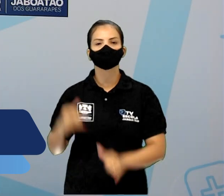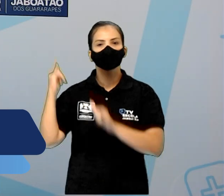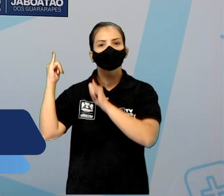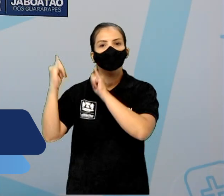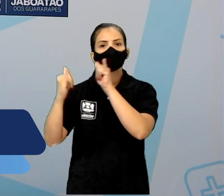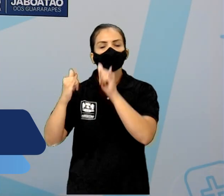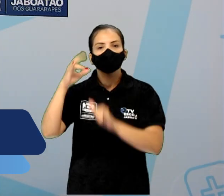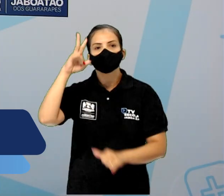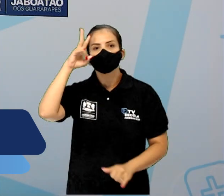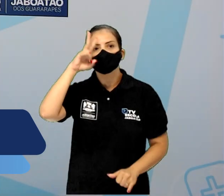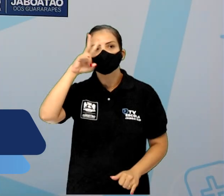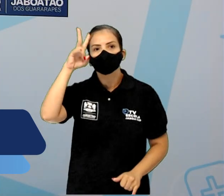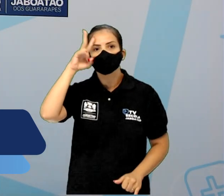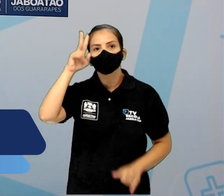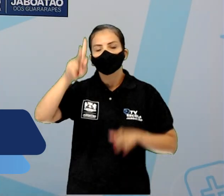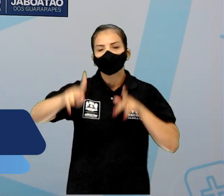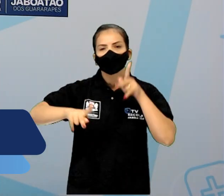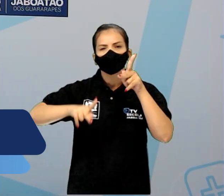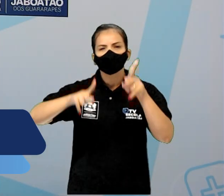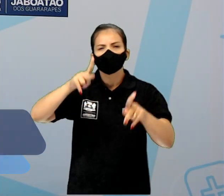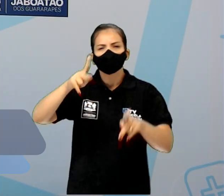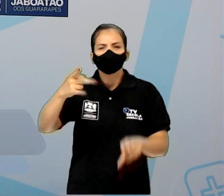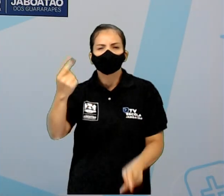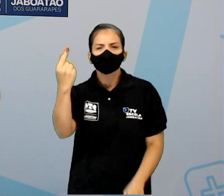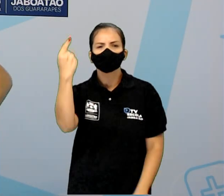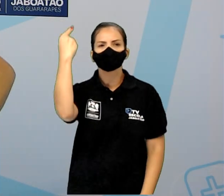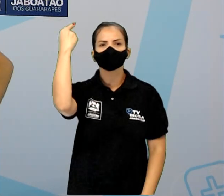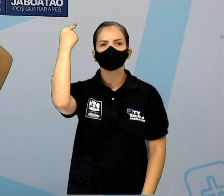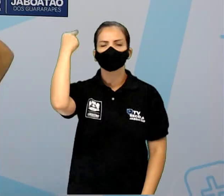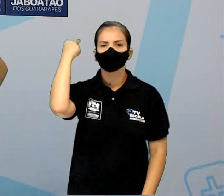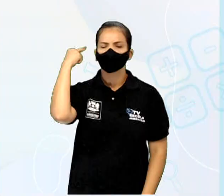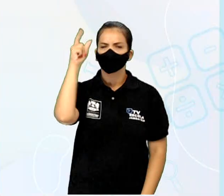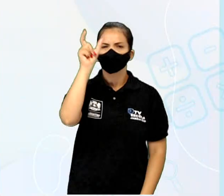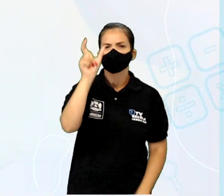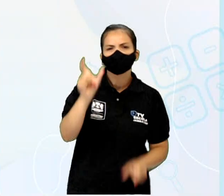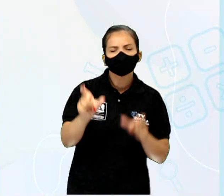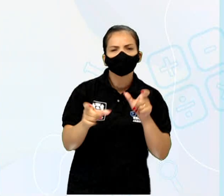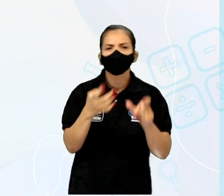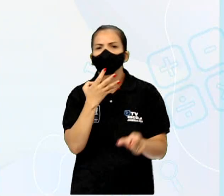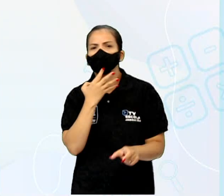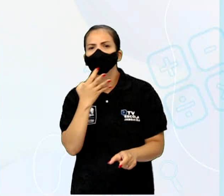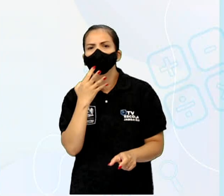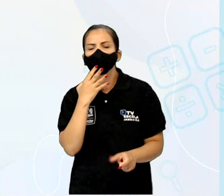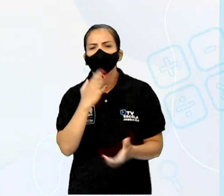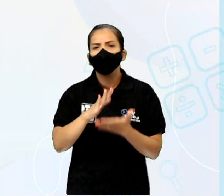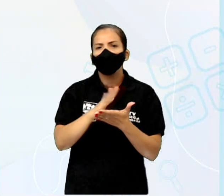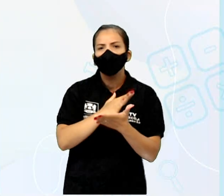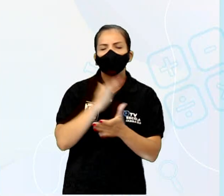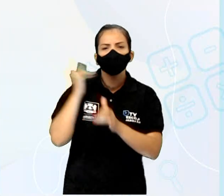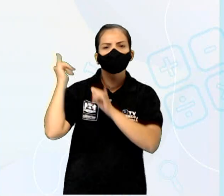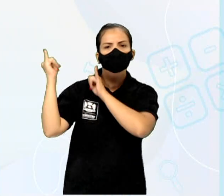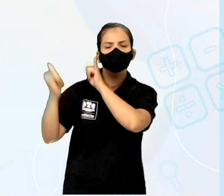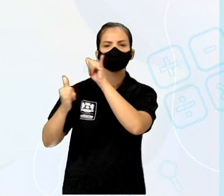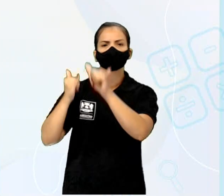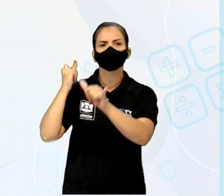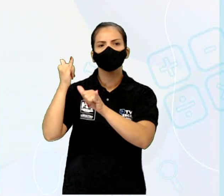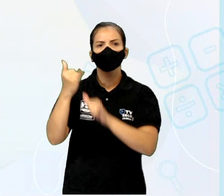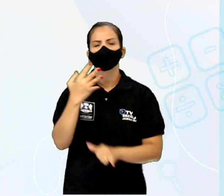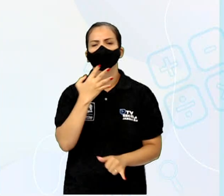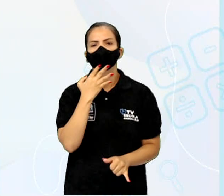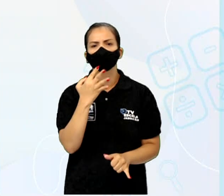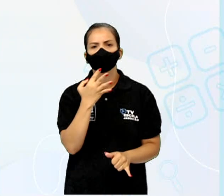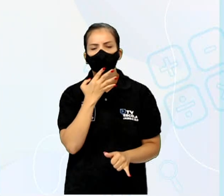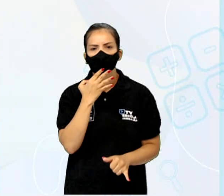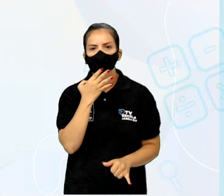Lendas, histórias dos povos antigos. Alguém sabe alguma lenda? Vocês já ouviram falar de alguma lenda? Conhece alguma